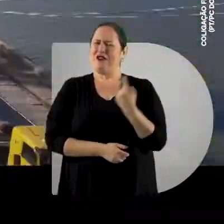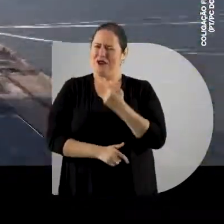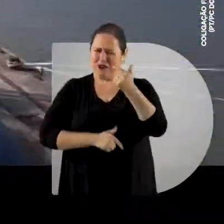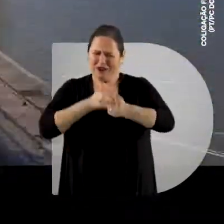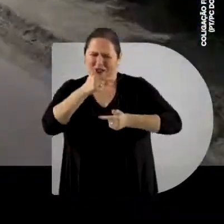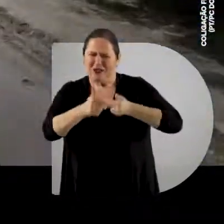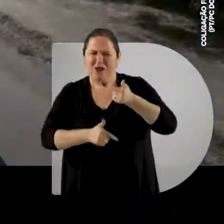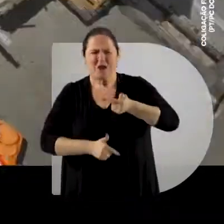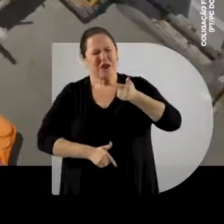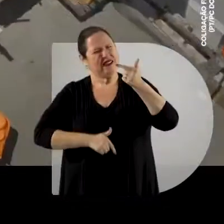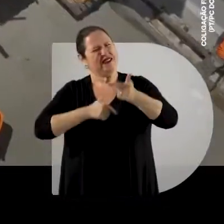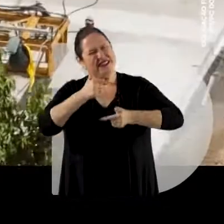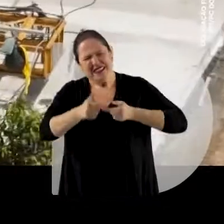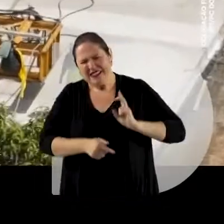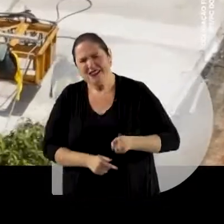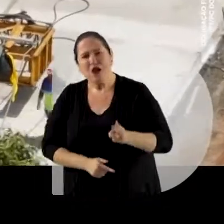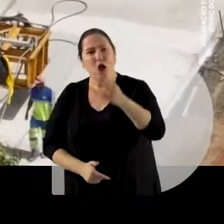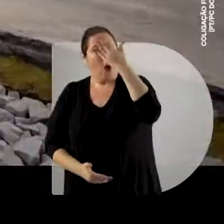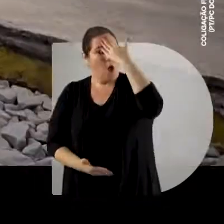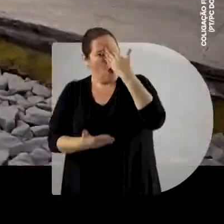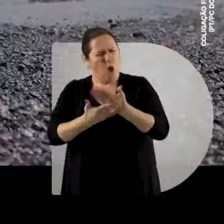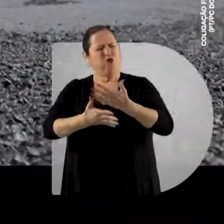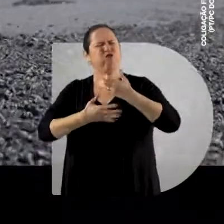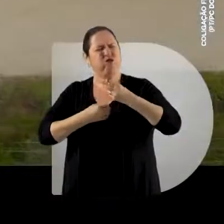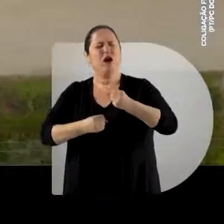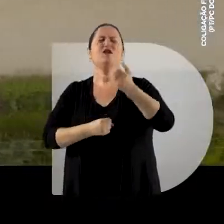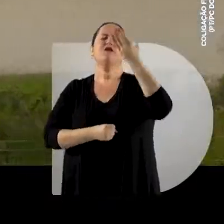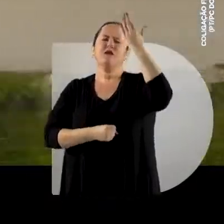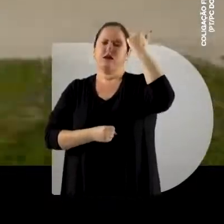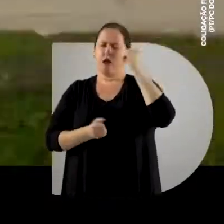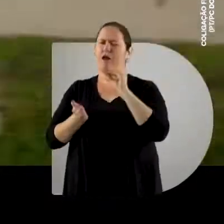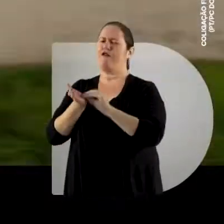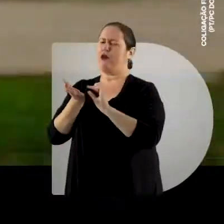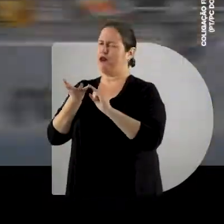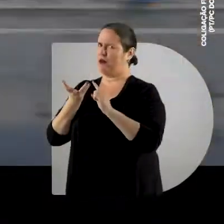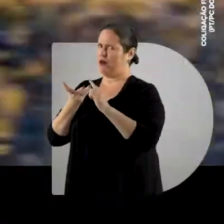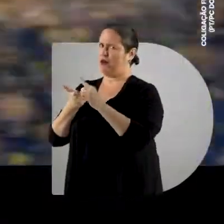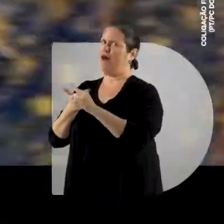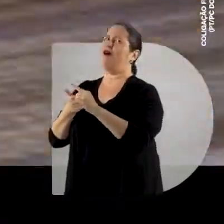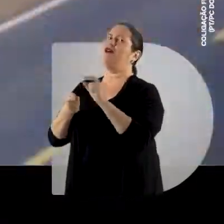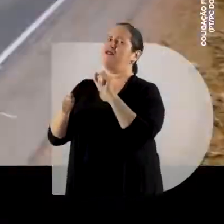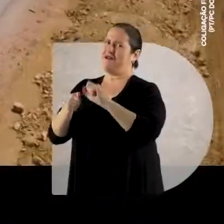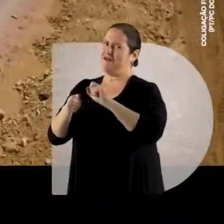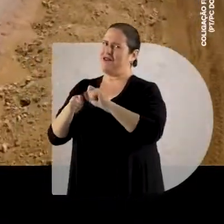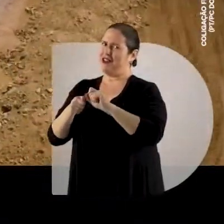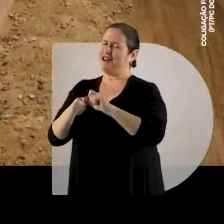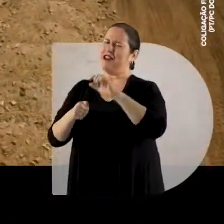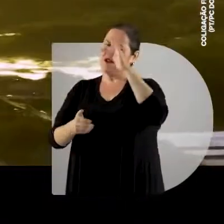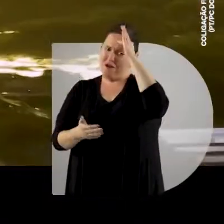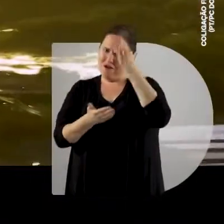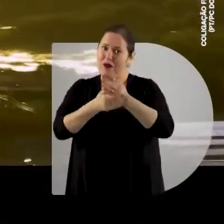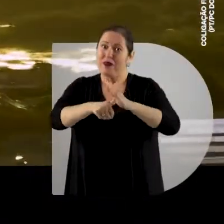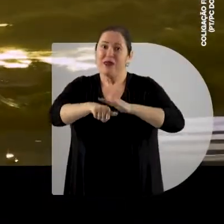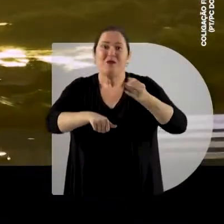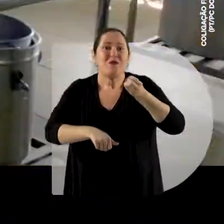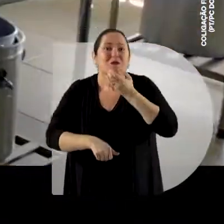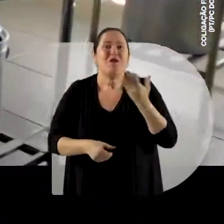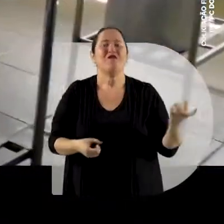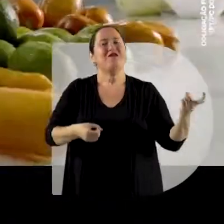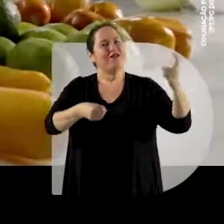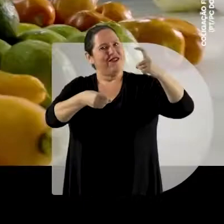trabalhando cheio de confiança Mesmo sabendo que ainda tem um mole coisa pra fazer Pode botar a fé que o tempo bom tá